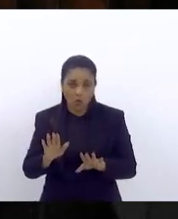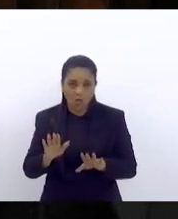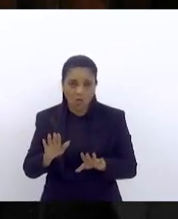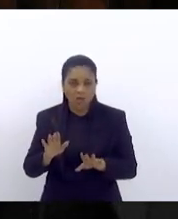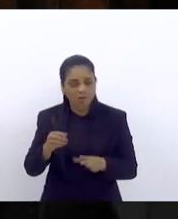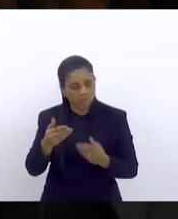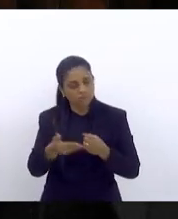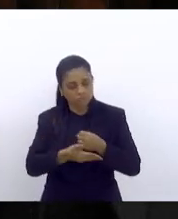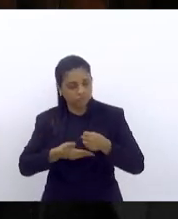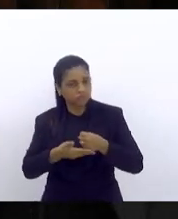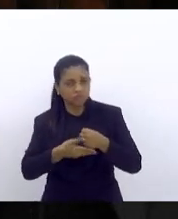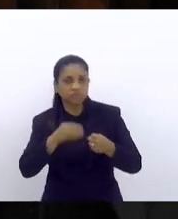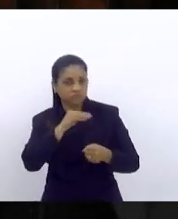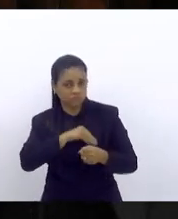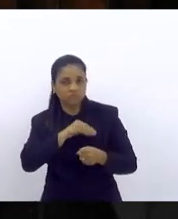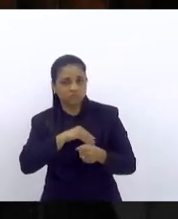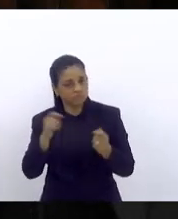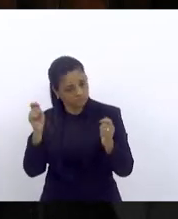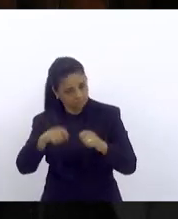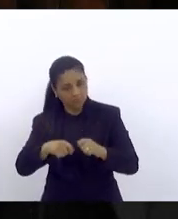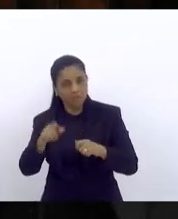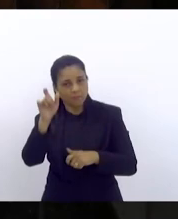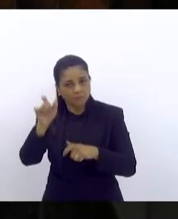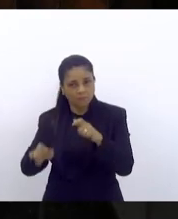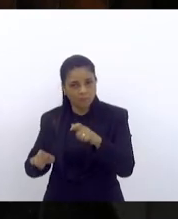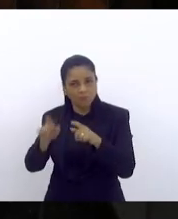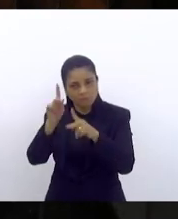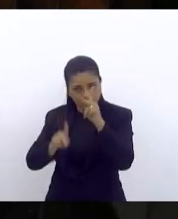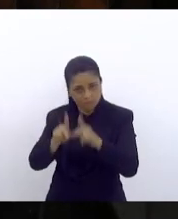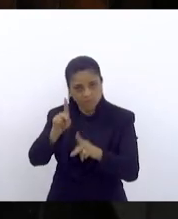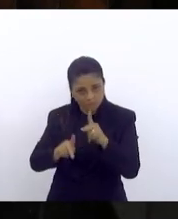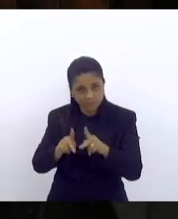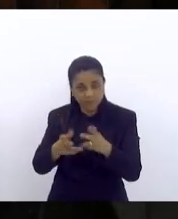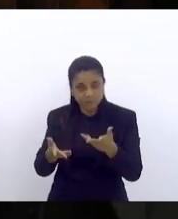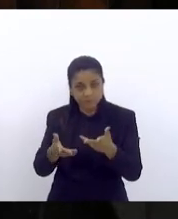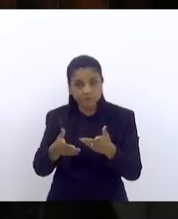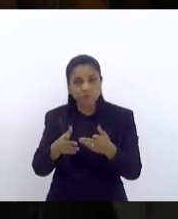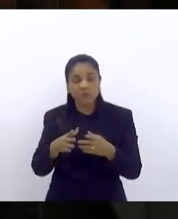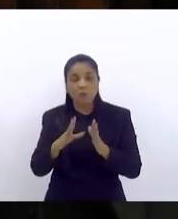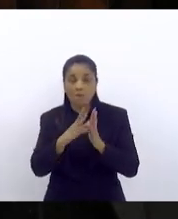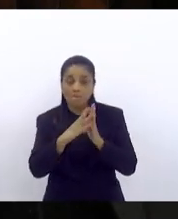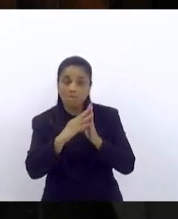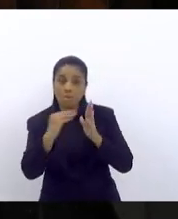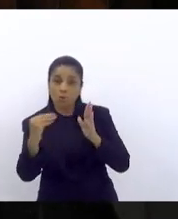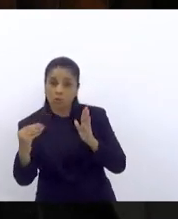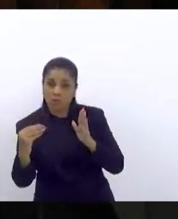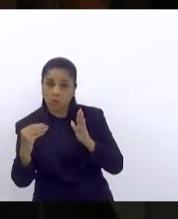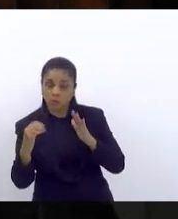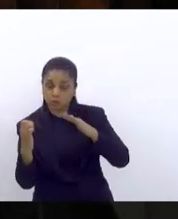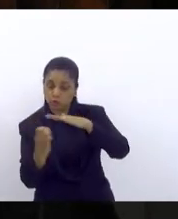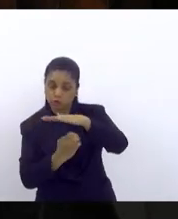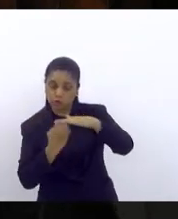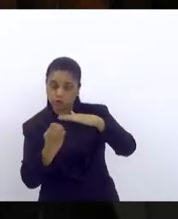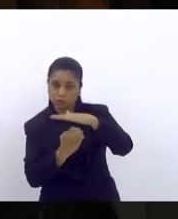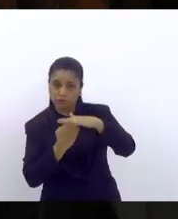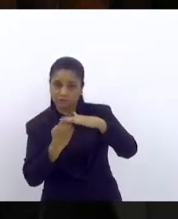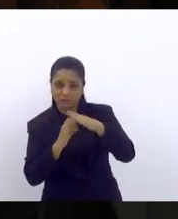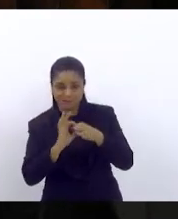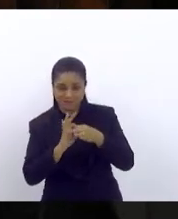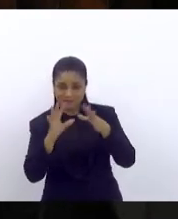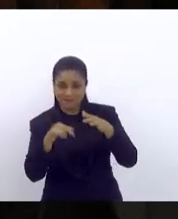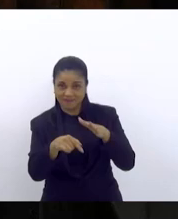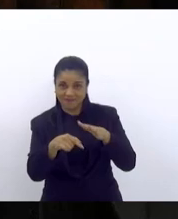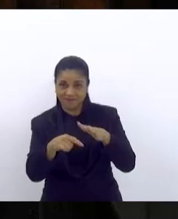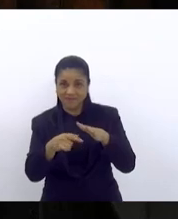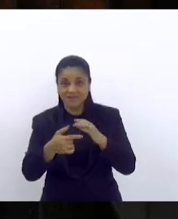população suportar e no modelo de concessão pura as tarifas juntar